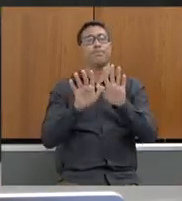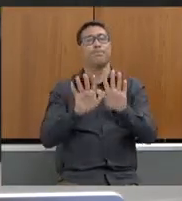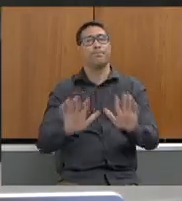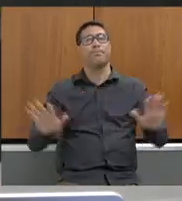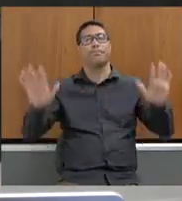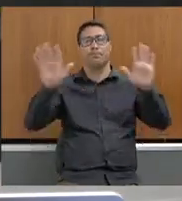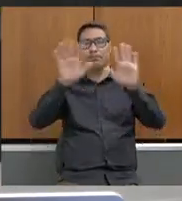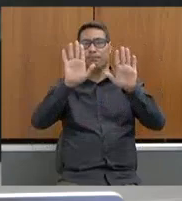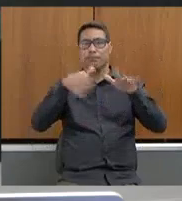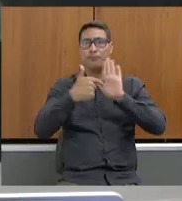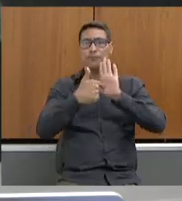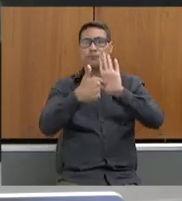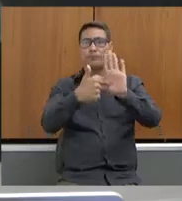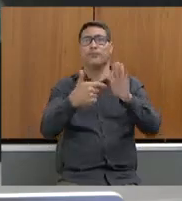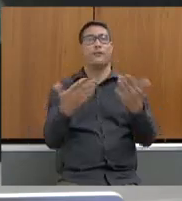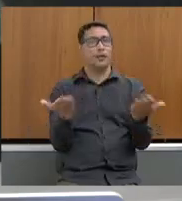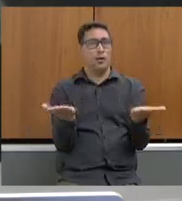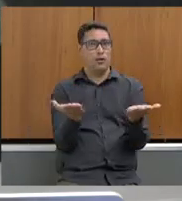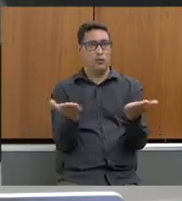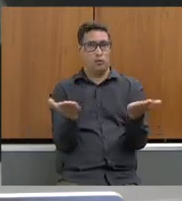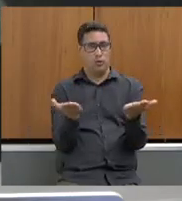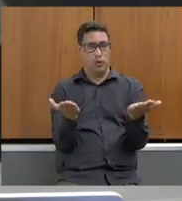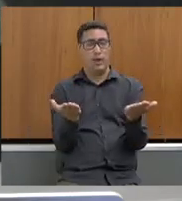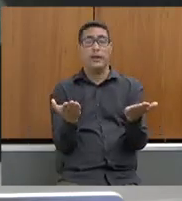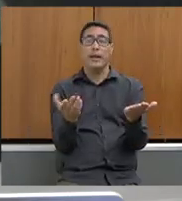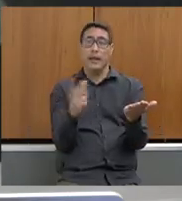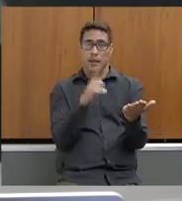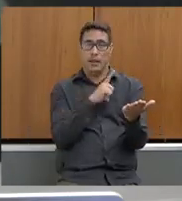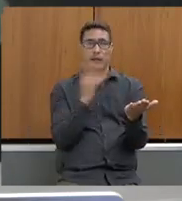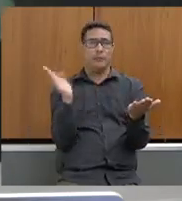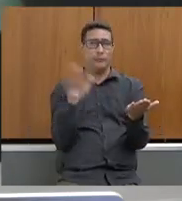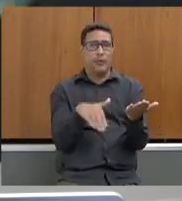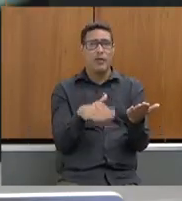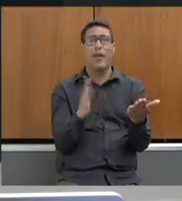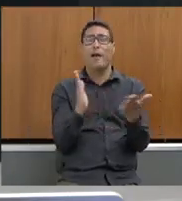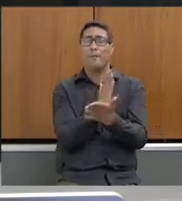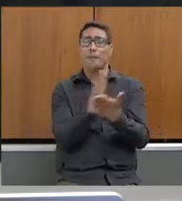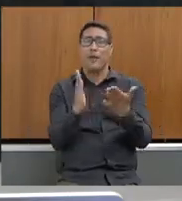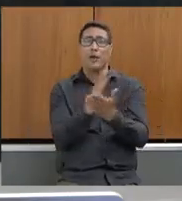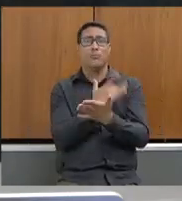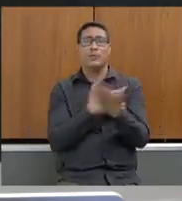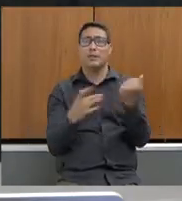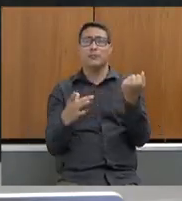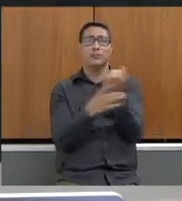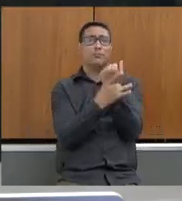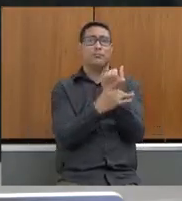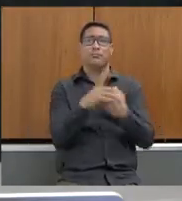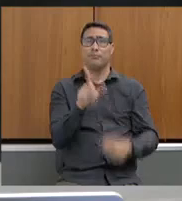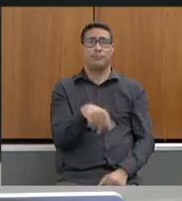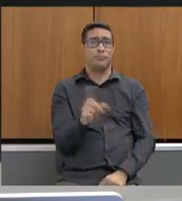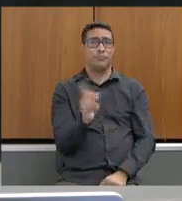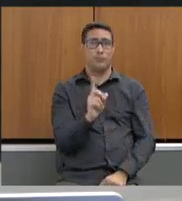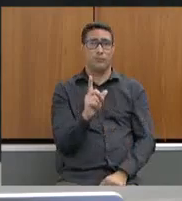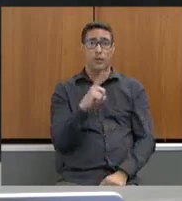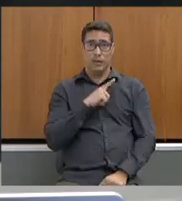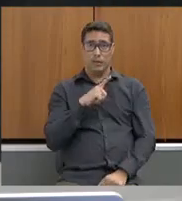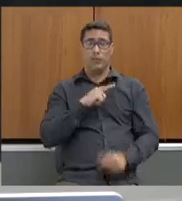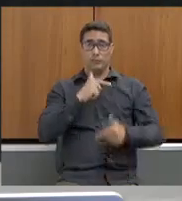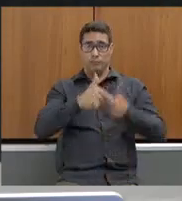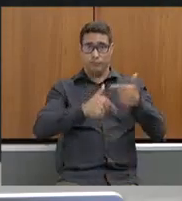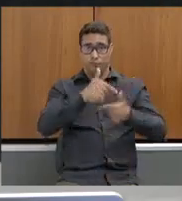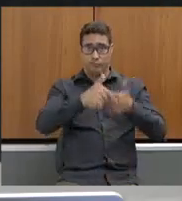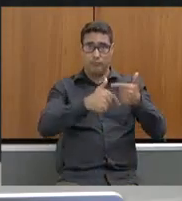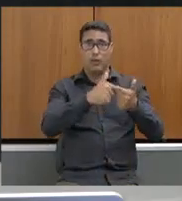apresentei aqui agora, ele traz ao licenciamento muita insegurança. Eu sou engenheira de formação,